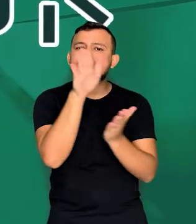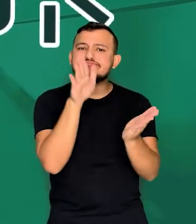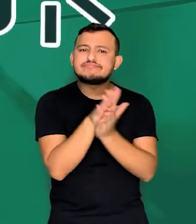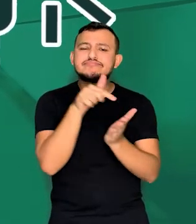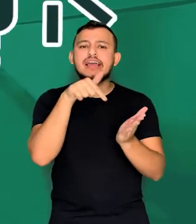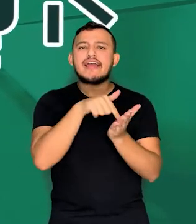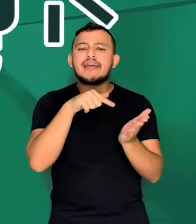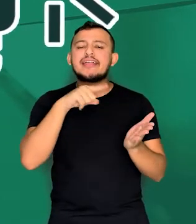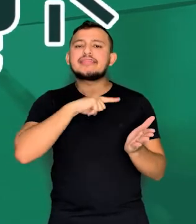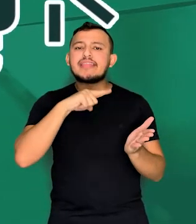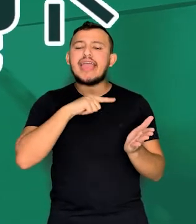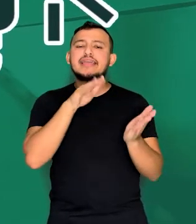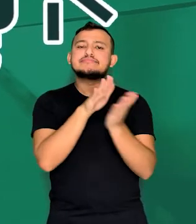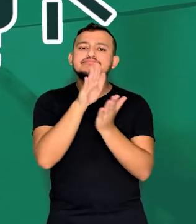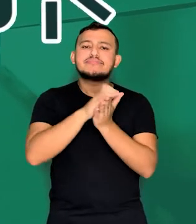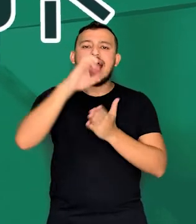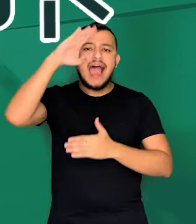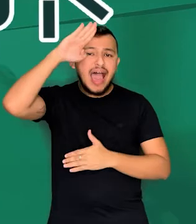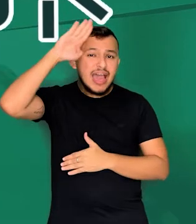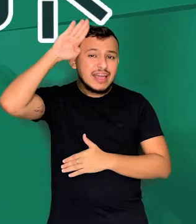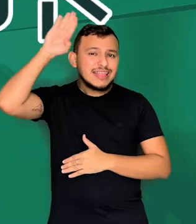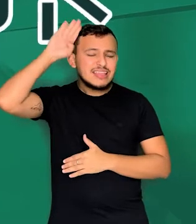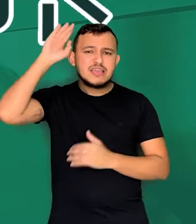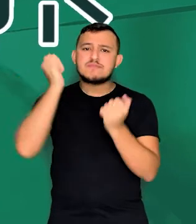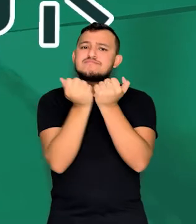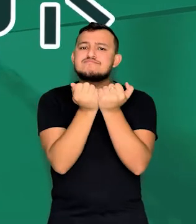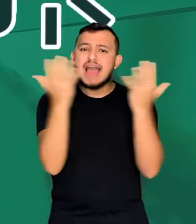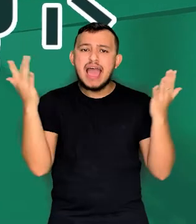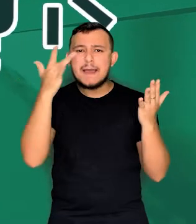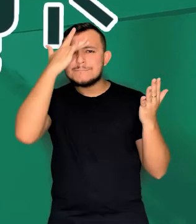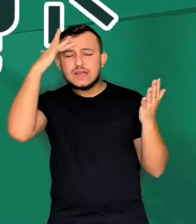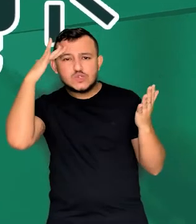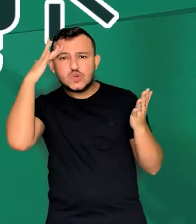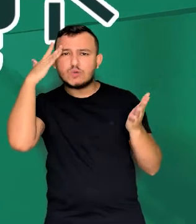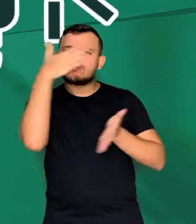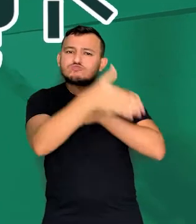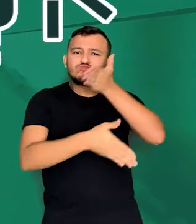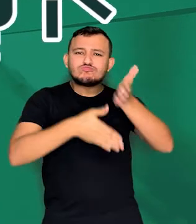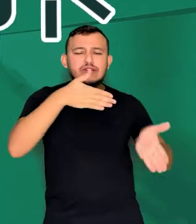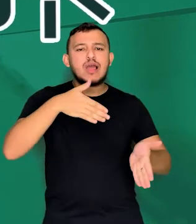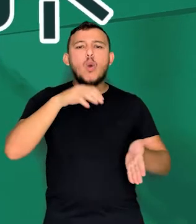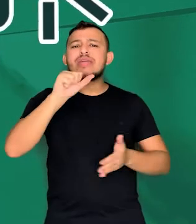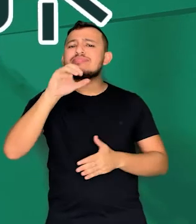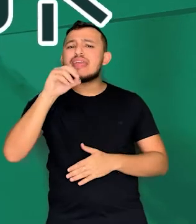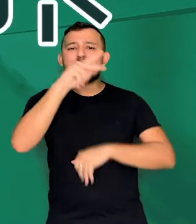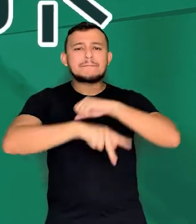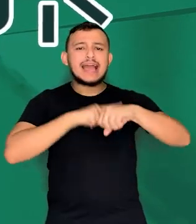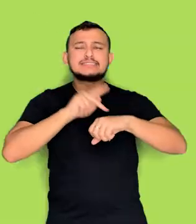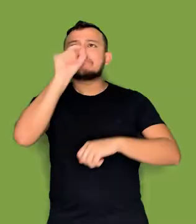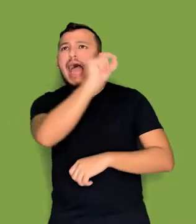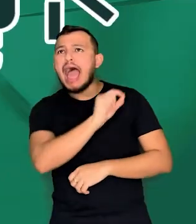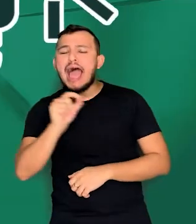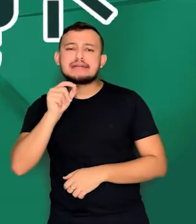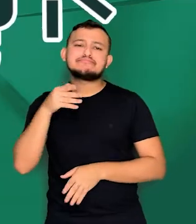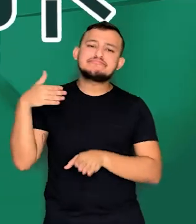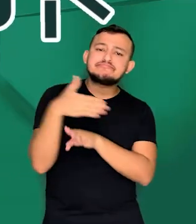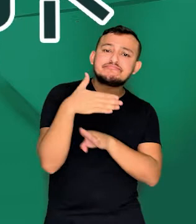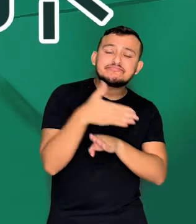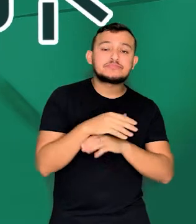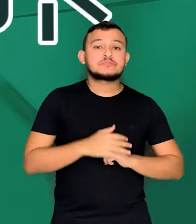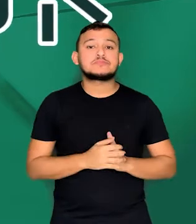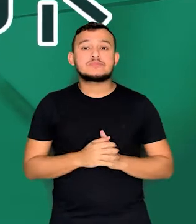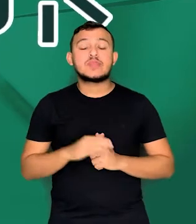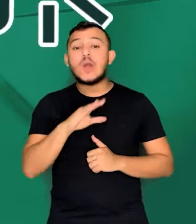Zesp, com consistente produção acadêmica e milhares de acessos em quase 80 países. A